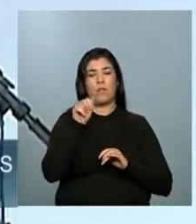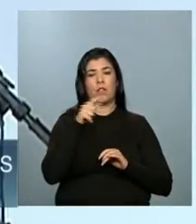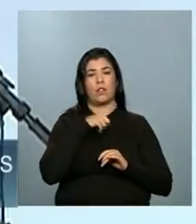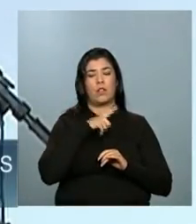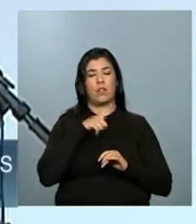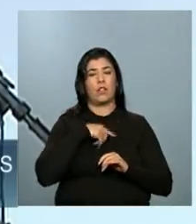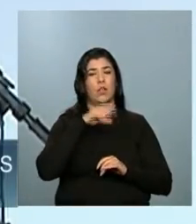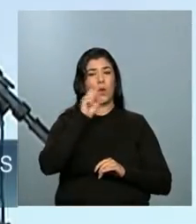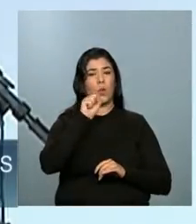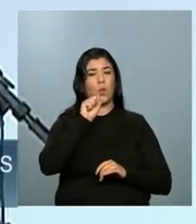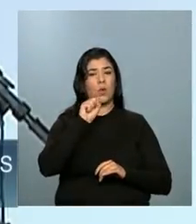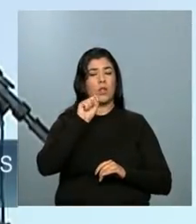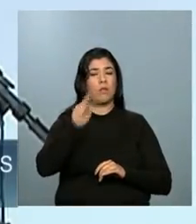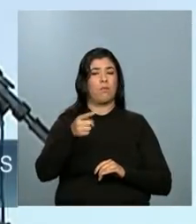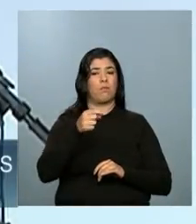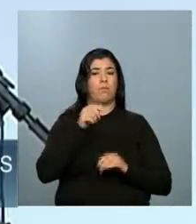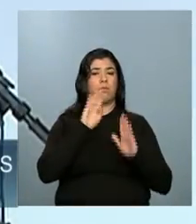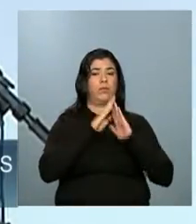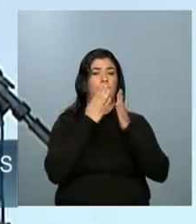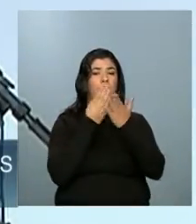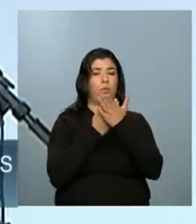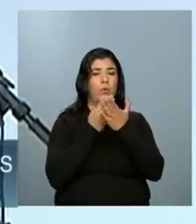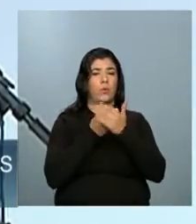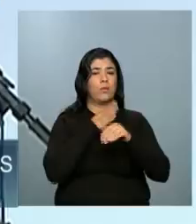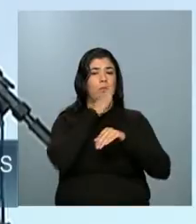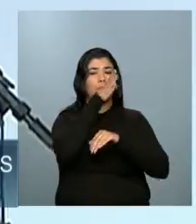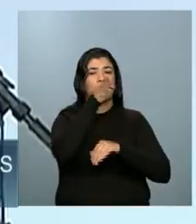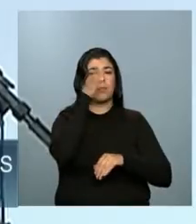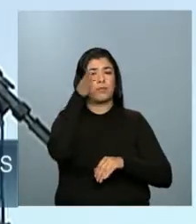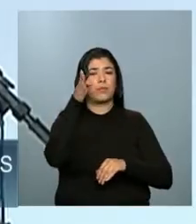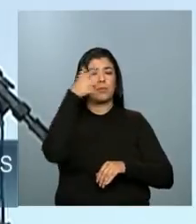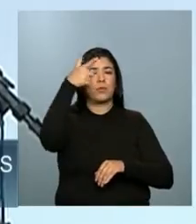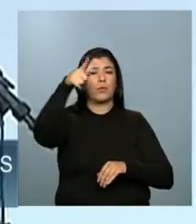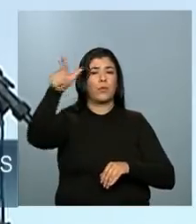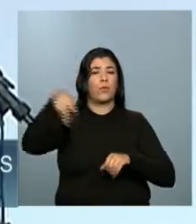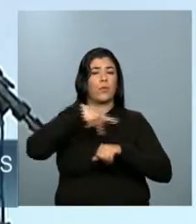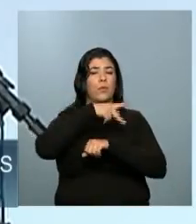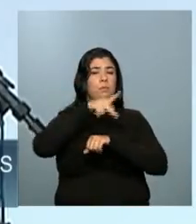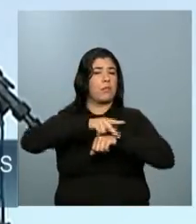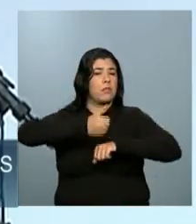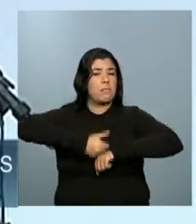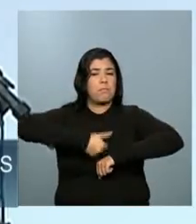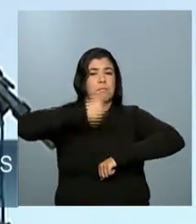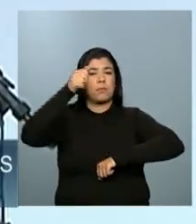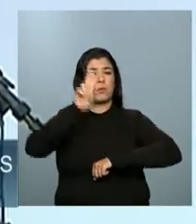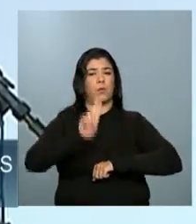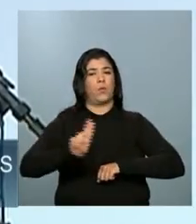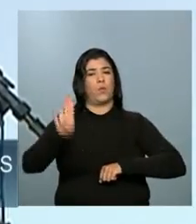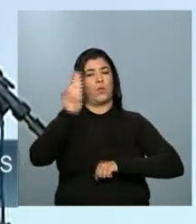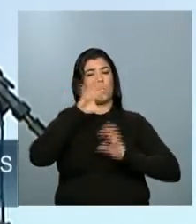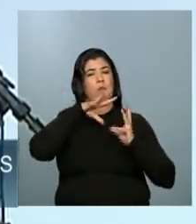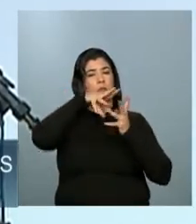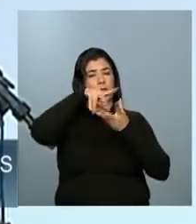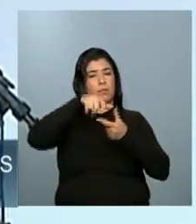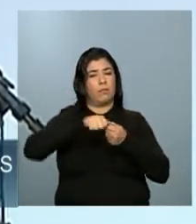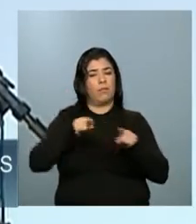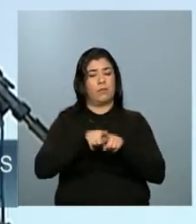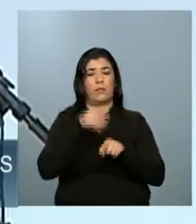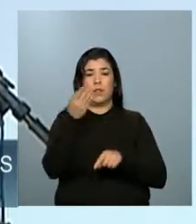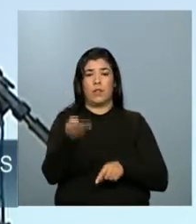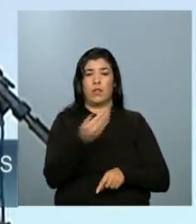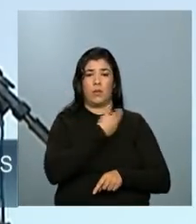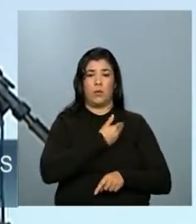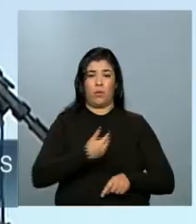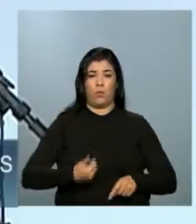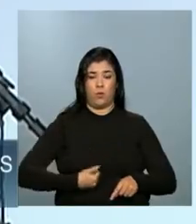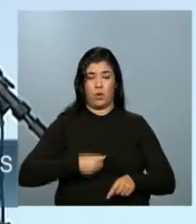estudando em bolsas nas melhores universidades do mundo inteiro. É o governo, e os prefeitos que estão aqui